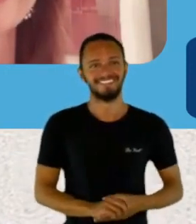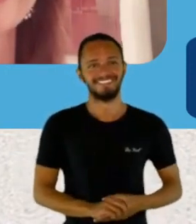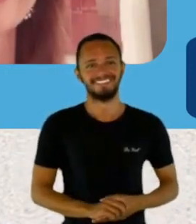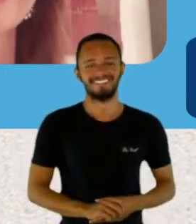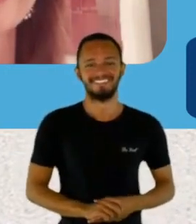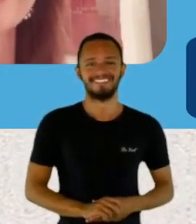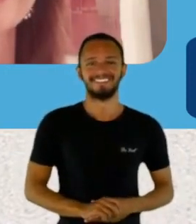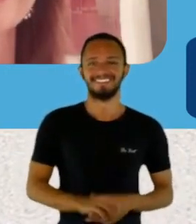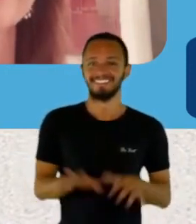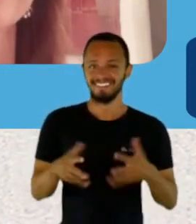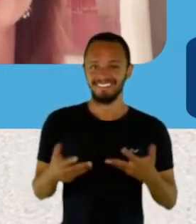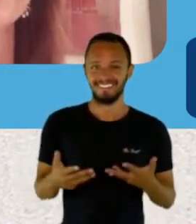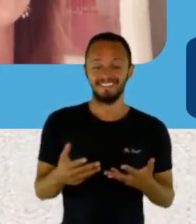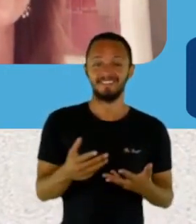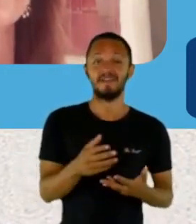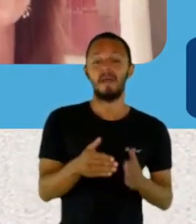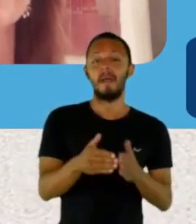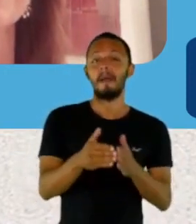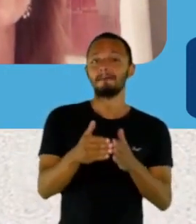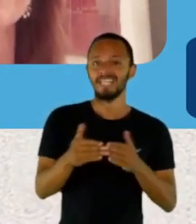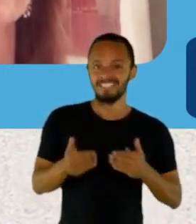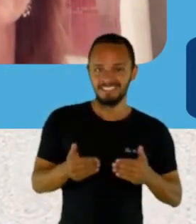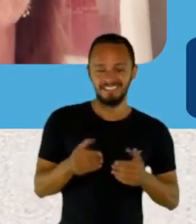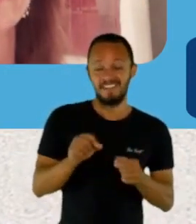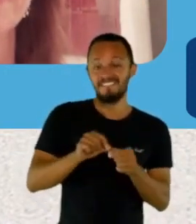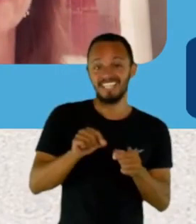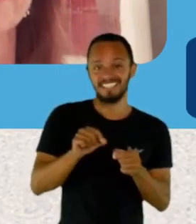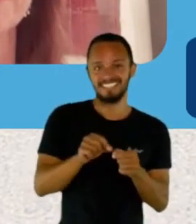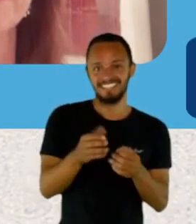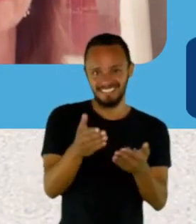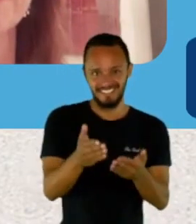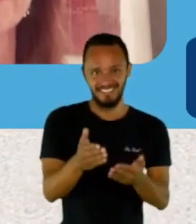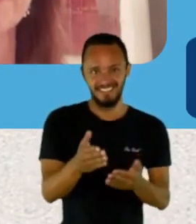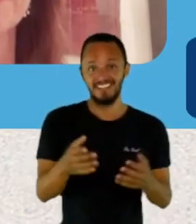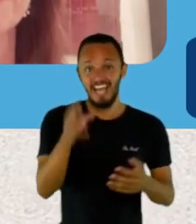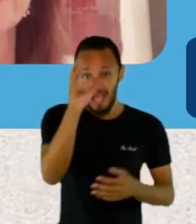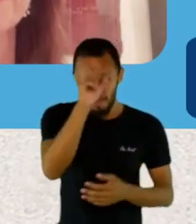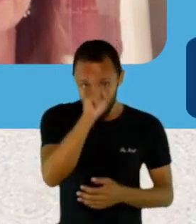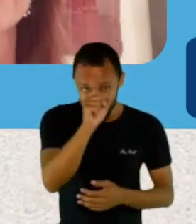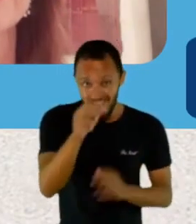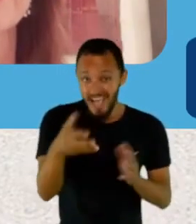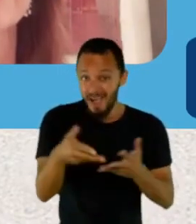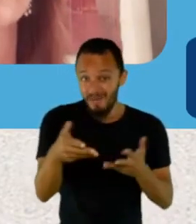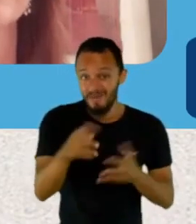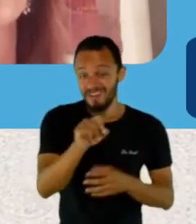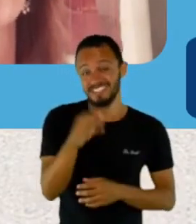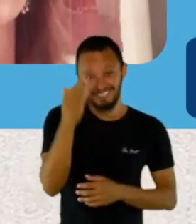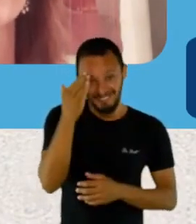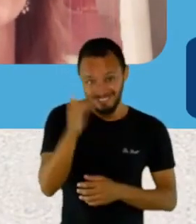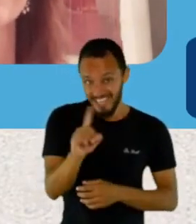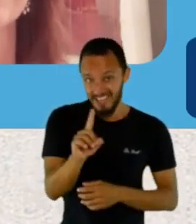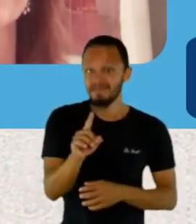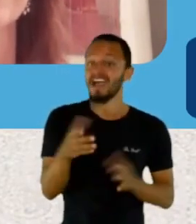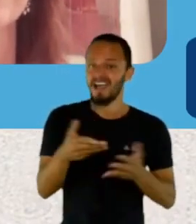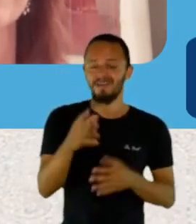fazer do seu, se você não souber se vai aprender agora como que é. Carol.